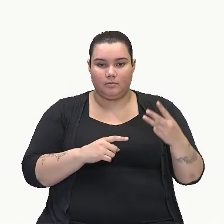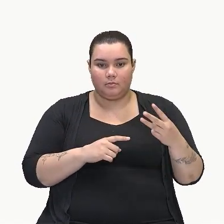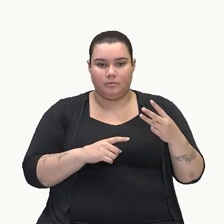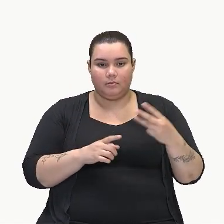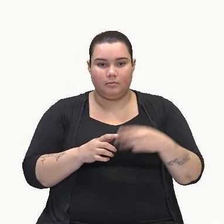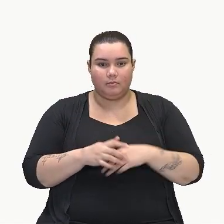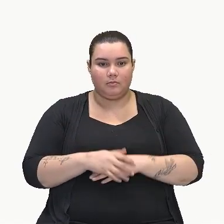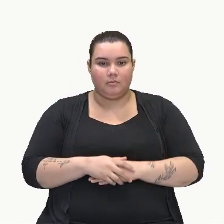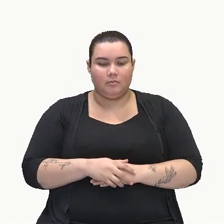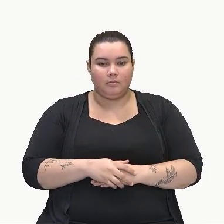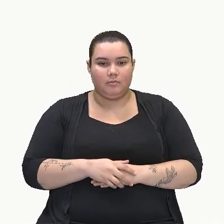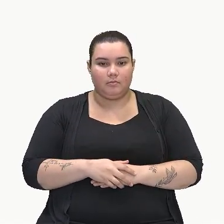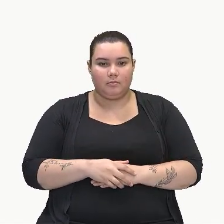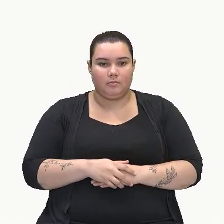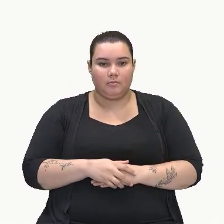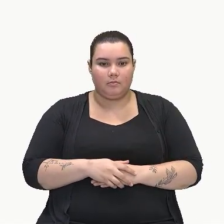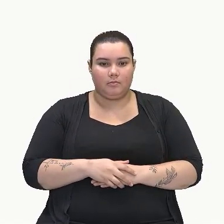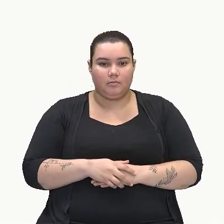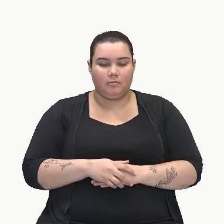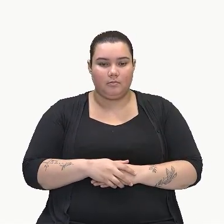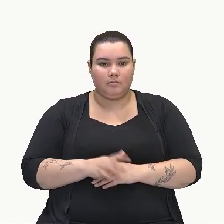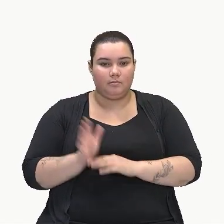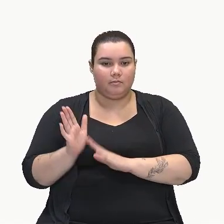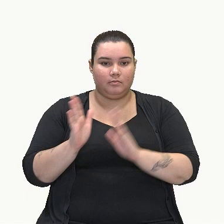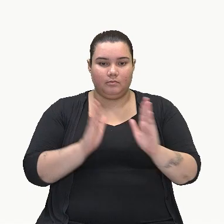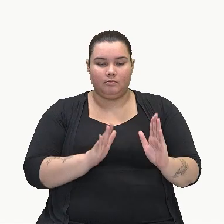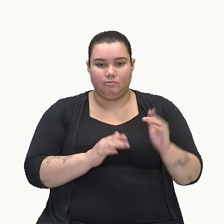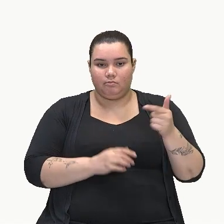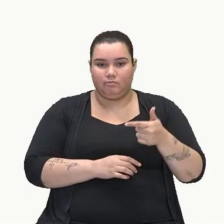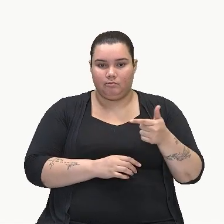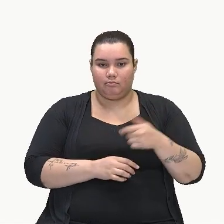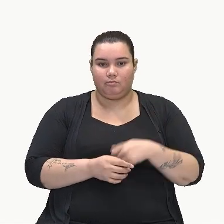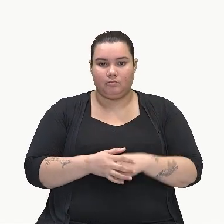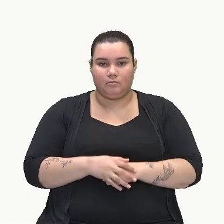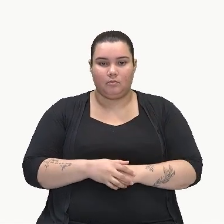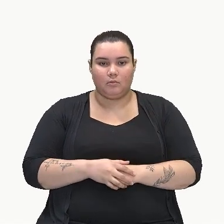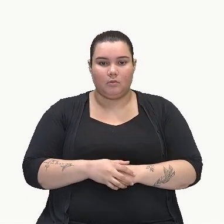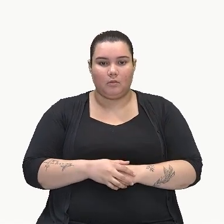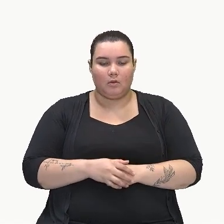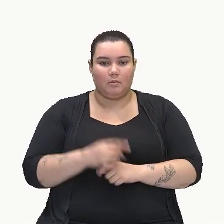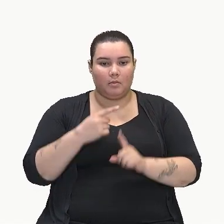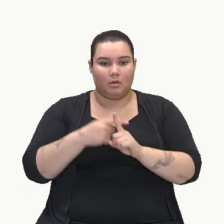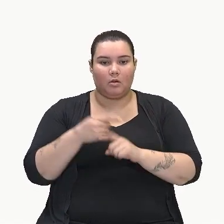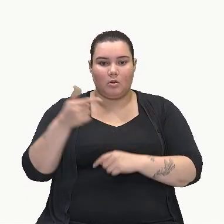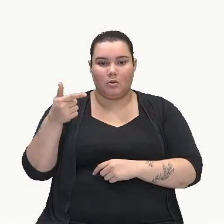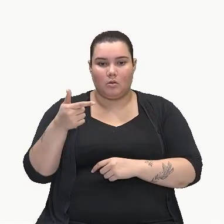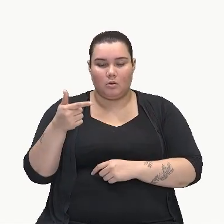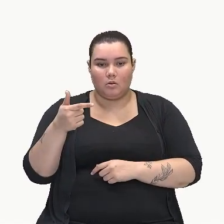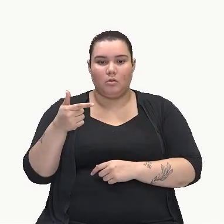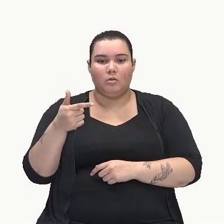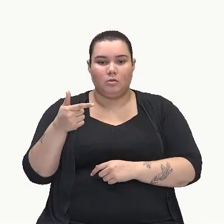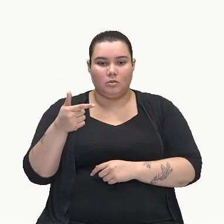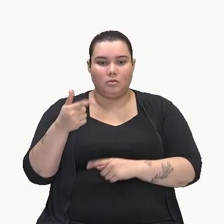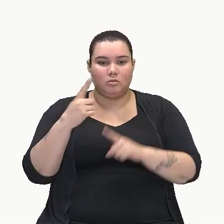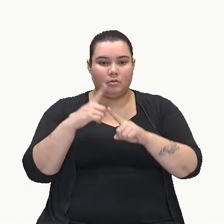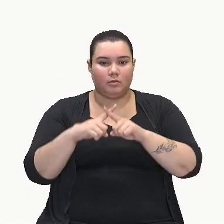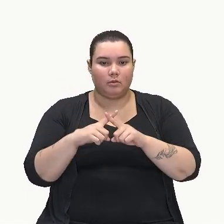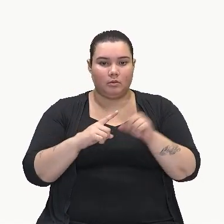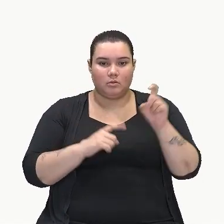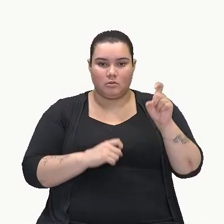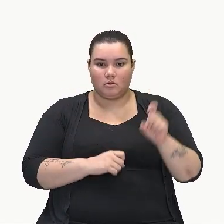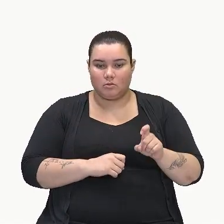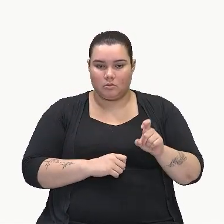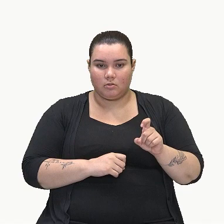Agora, passando para o nosso segundo termo aqui, que é o 2. Segundo com o primeiro, duas vezes